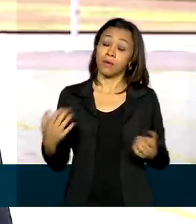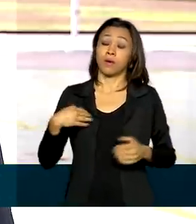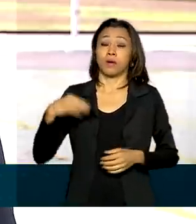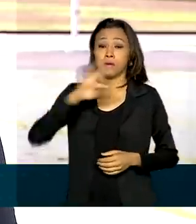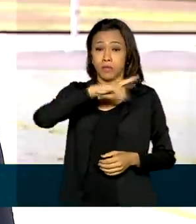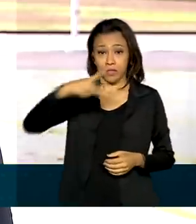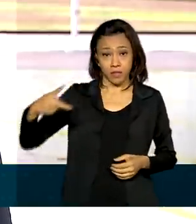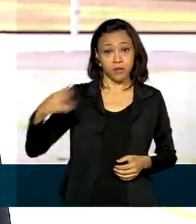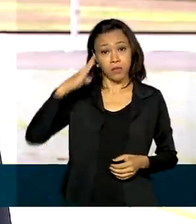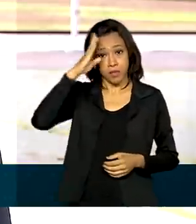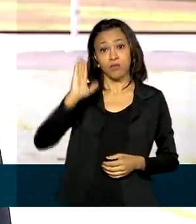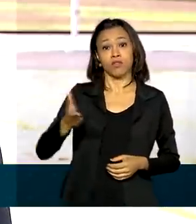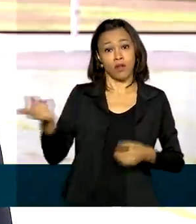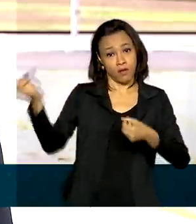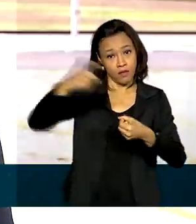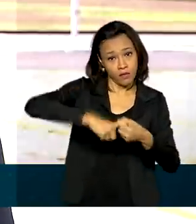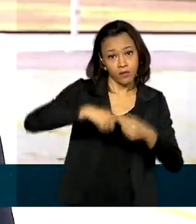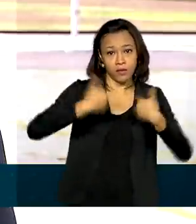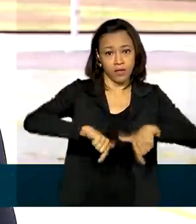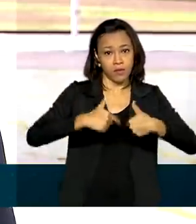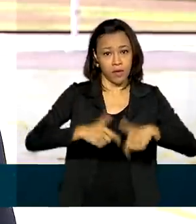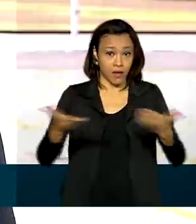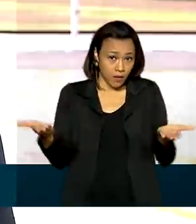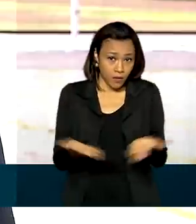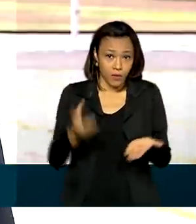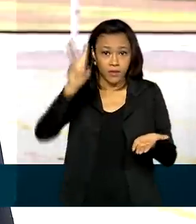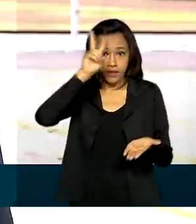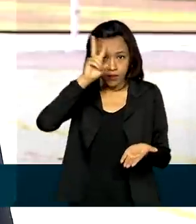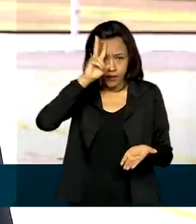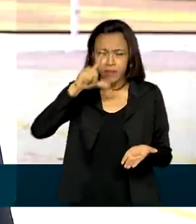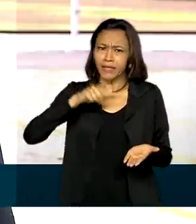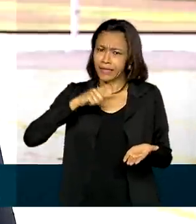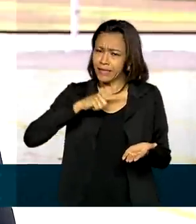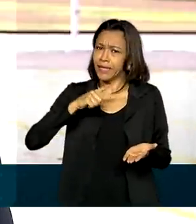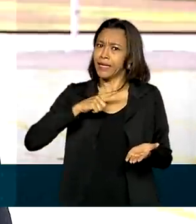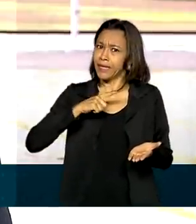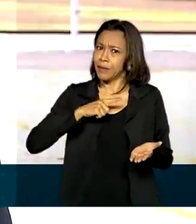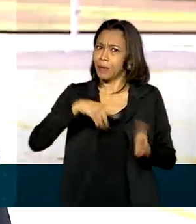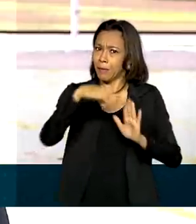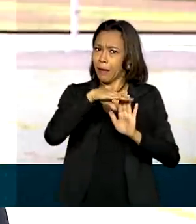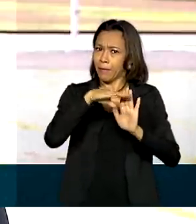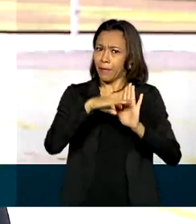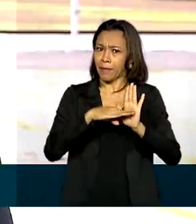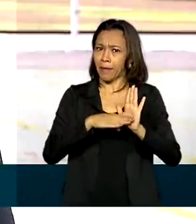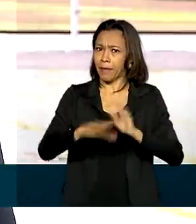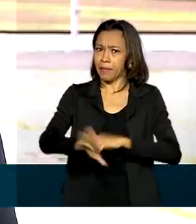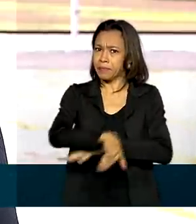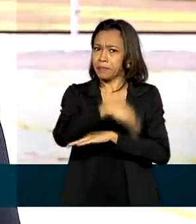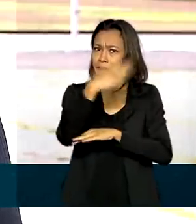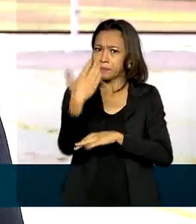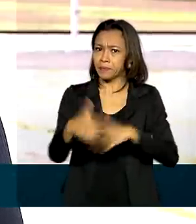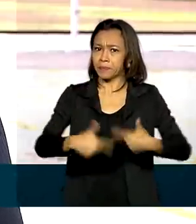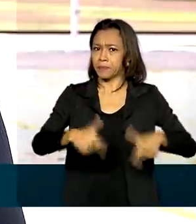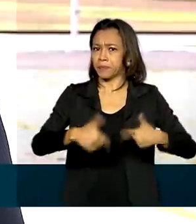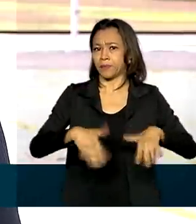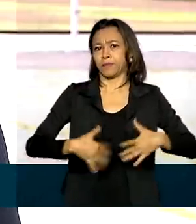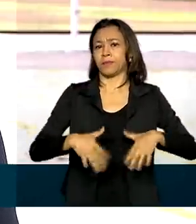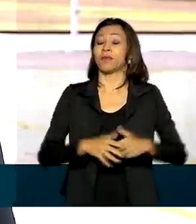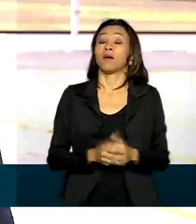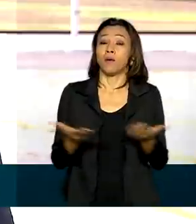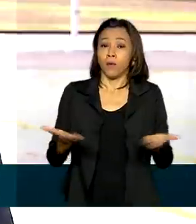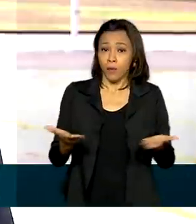retornou ao trabalho nesta segunda-feira e terá uma programação movimentada durante o dia. Agora, ele está